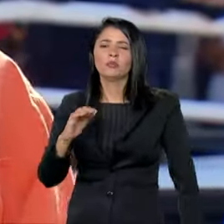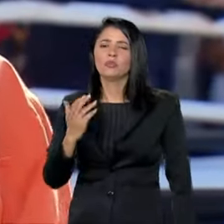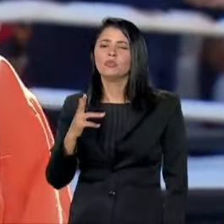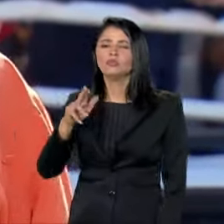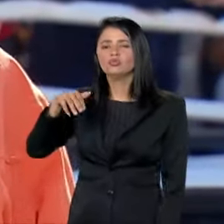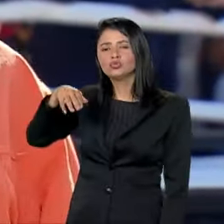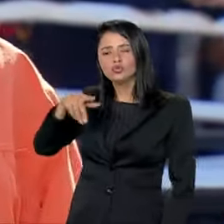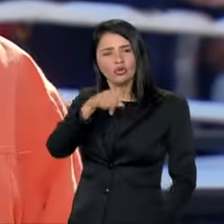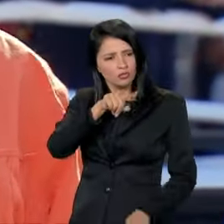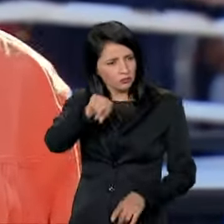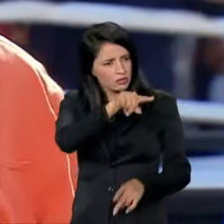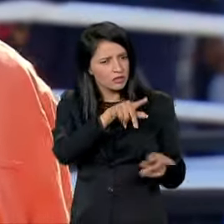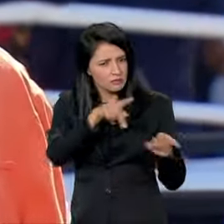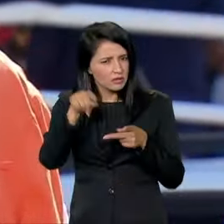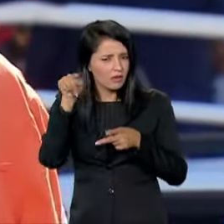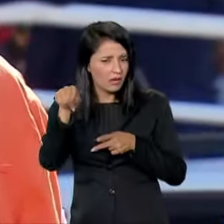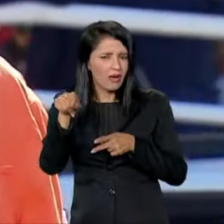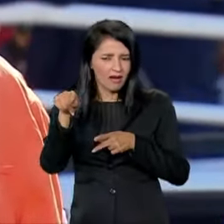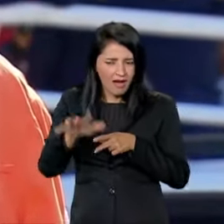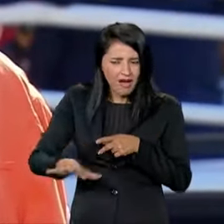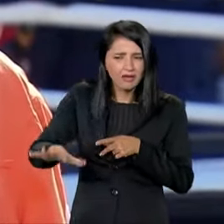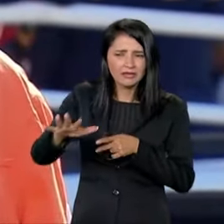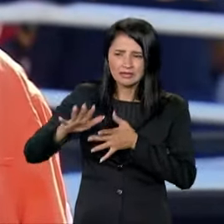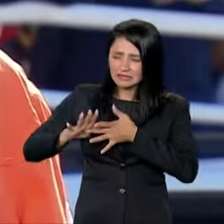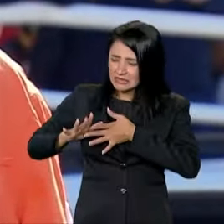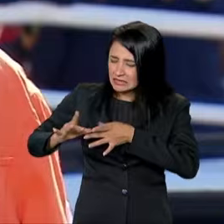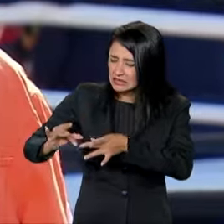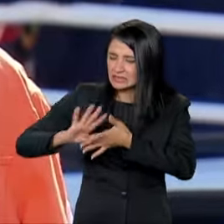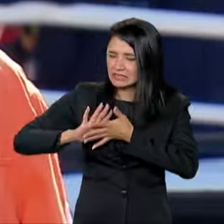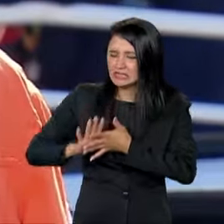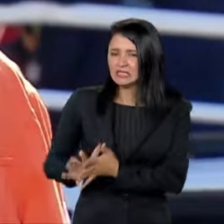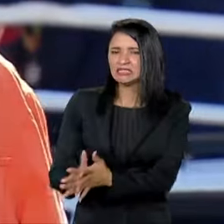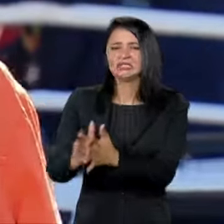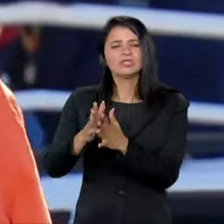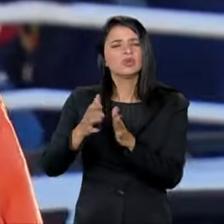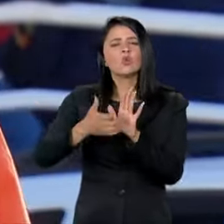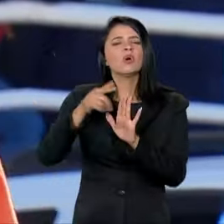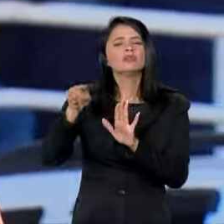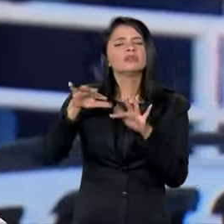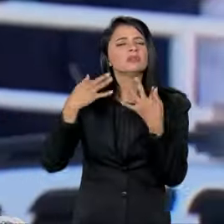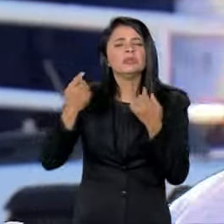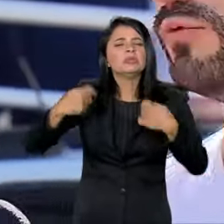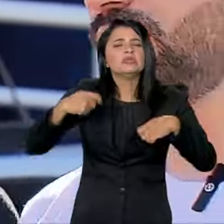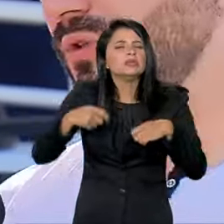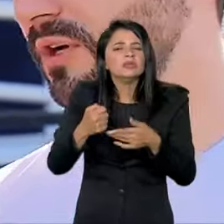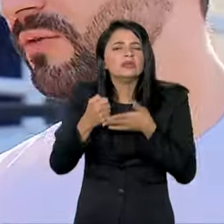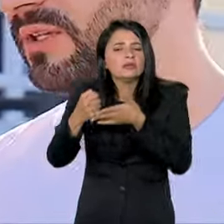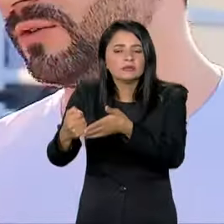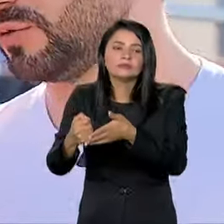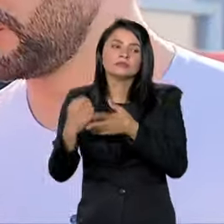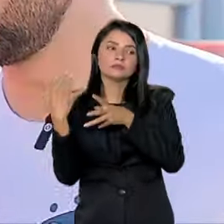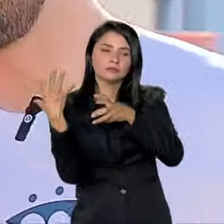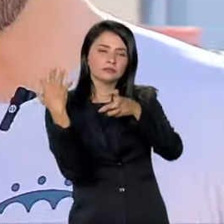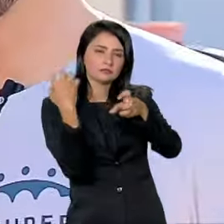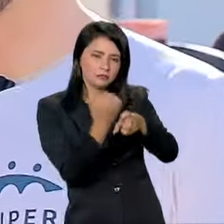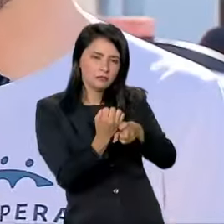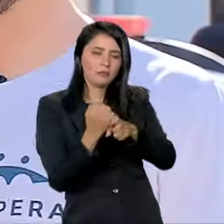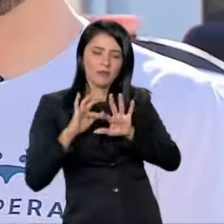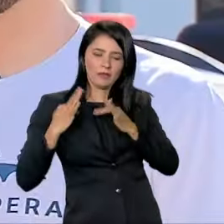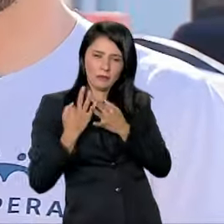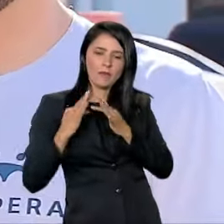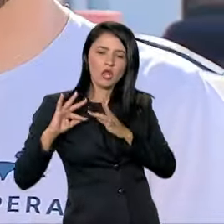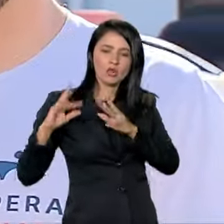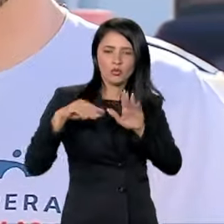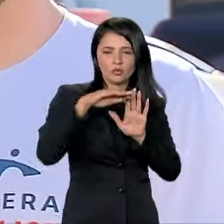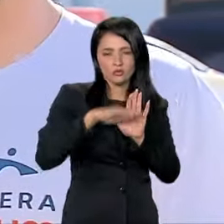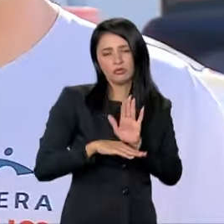senhores visitaram a área ali e está bem destruída. A gente está falando de quantas famílias ali que precisam de uma habitação? No total, entre todos os programas,